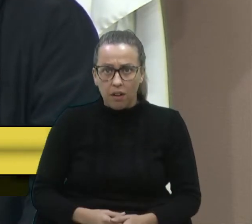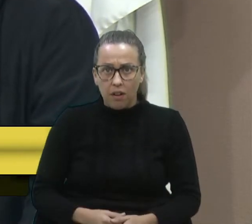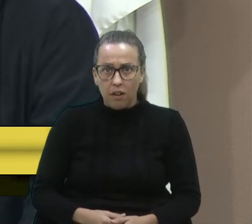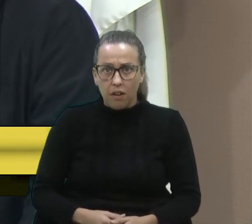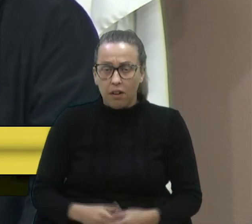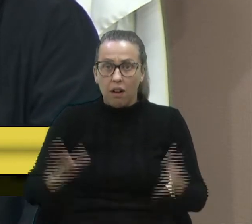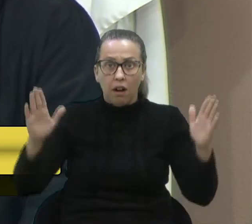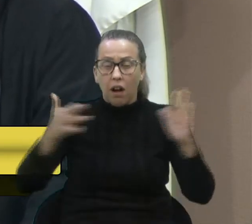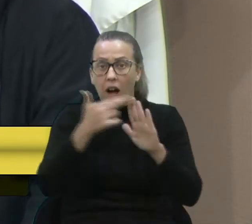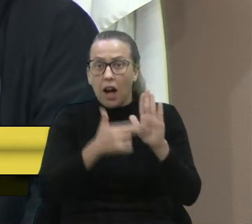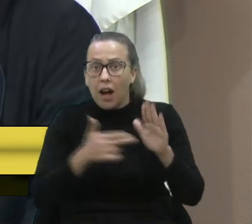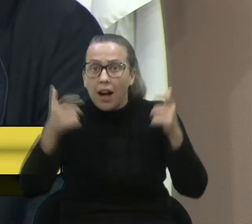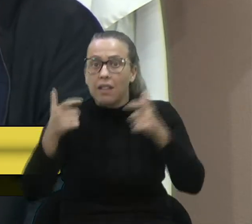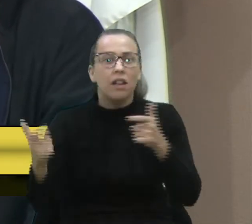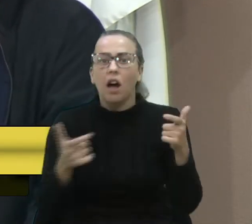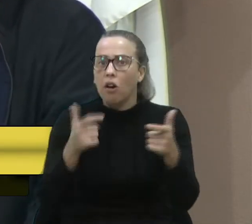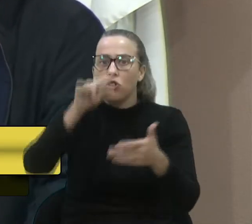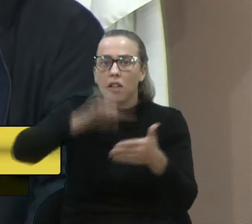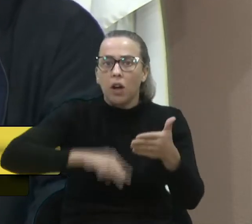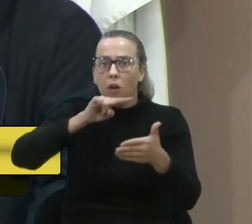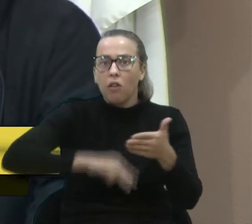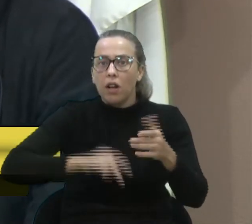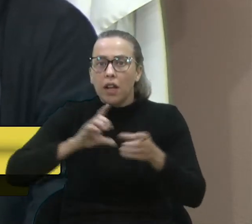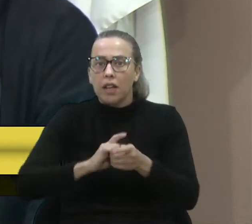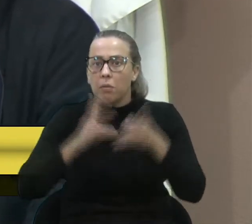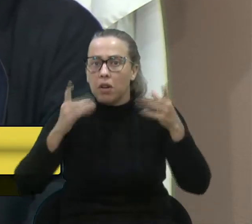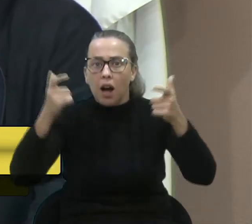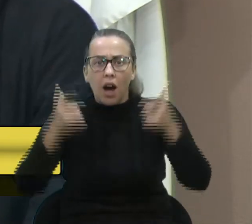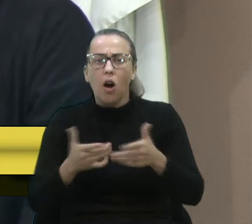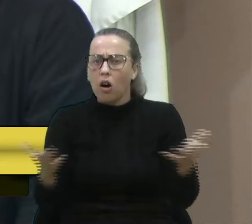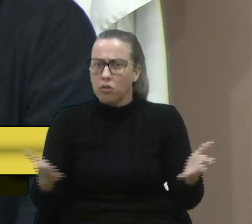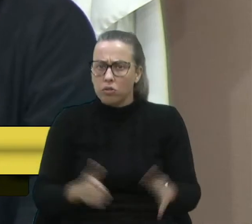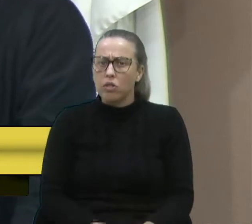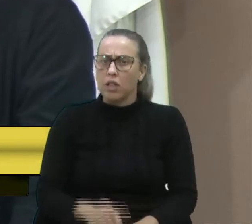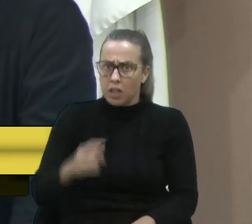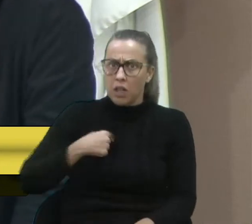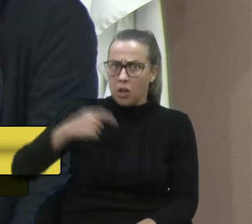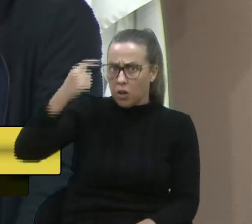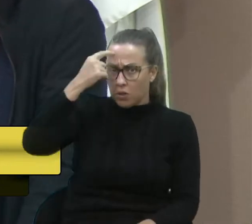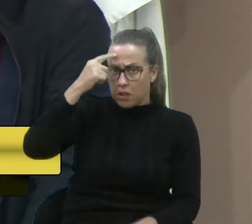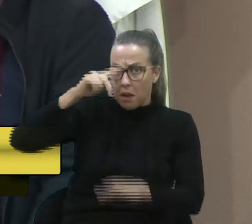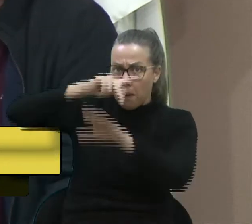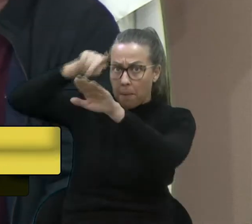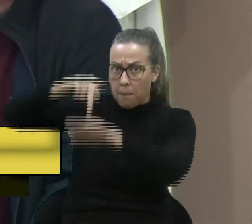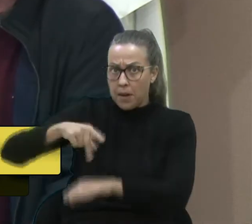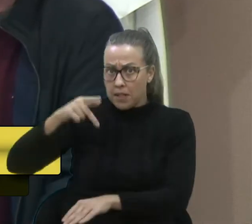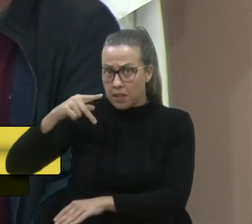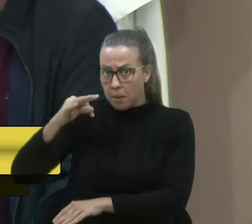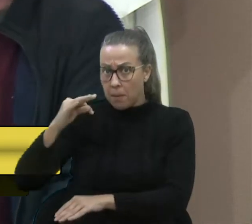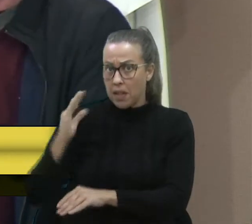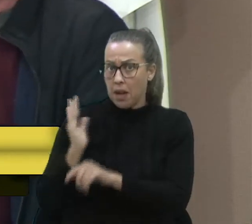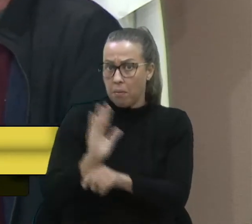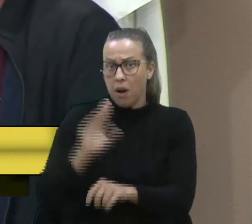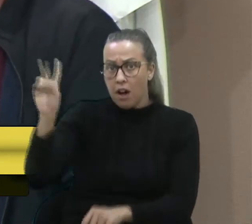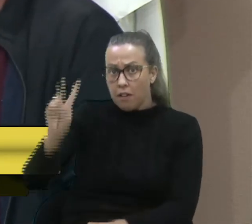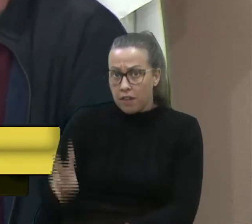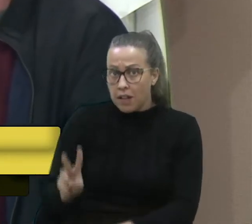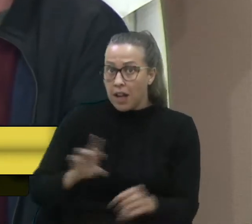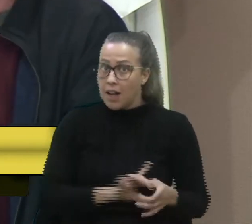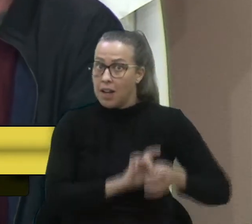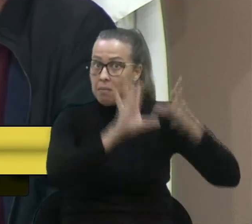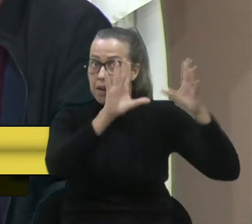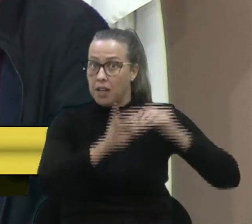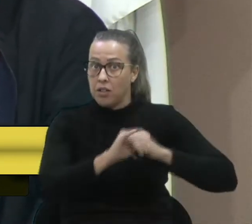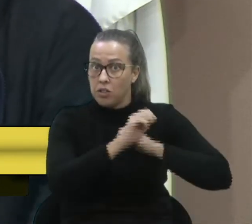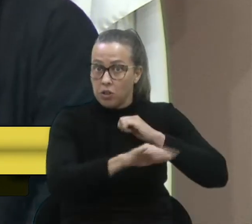Essa regra aí eu não li aqui na nossa democracia. sei que acontece muito, vereador Fantinel, em países que o PT apoia. Na Venezuela, liberdade de imprensa não